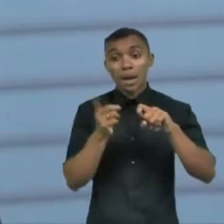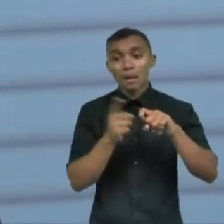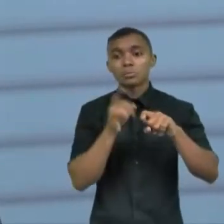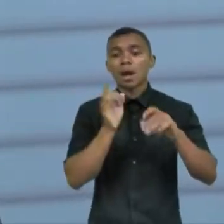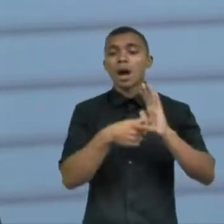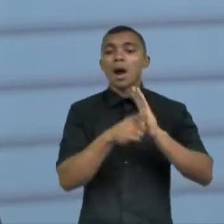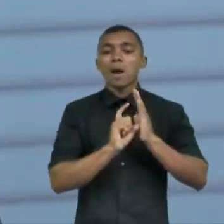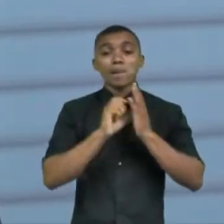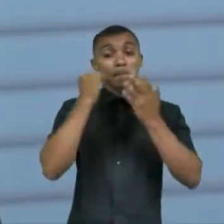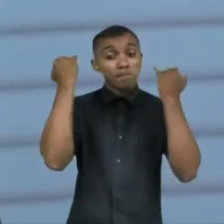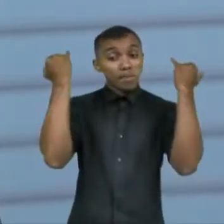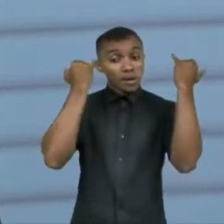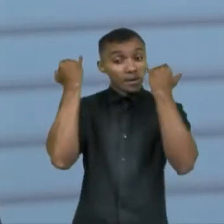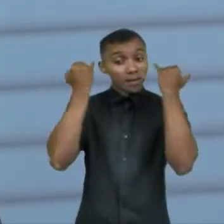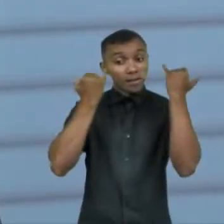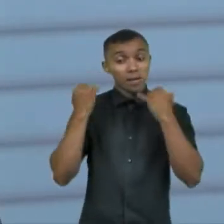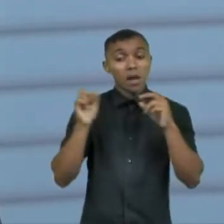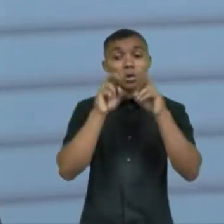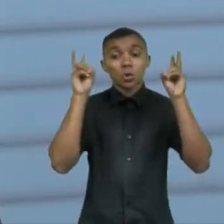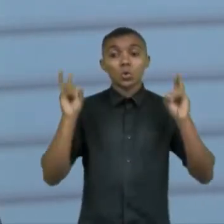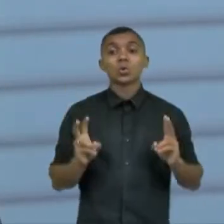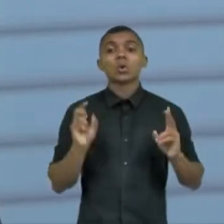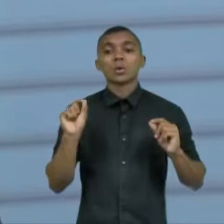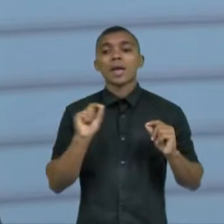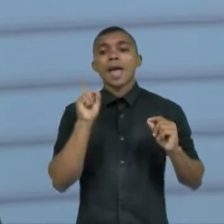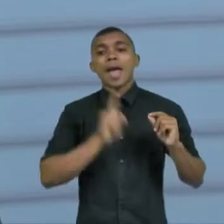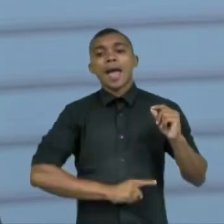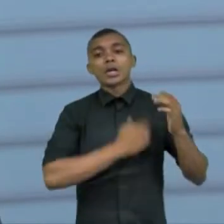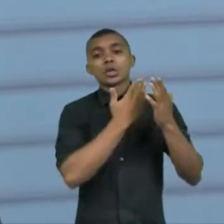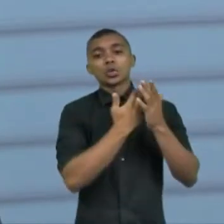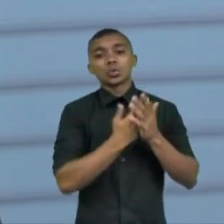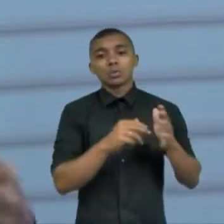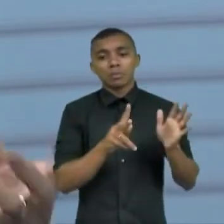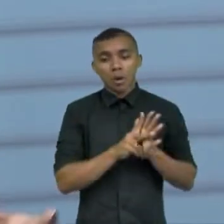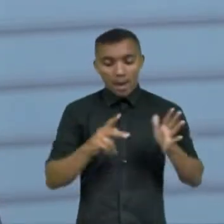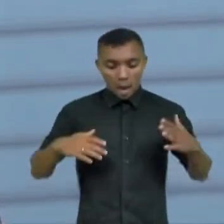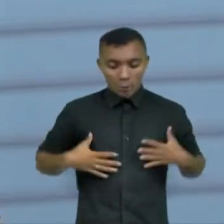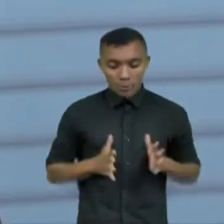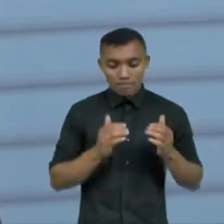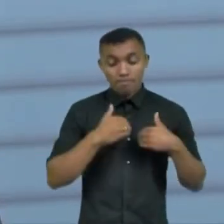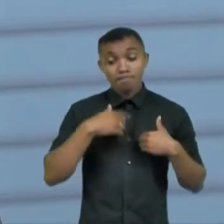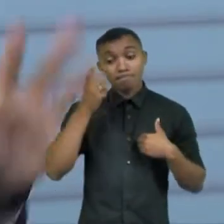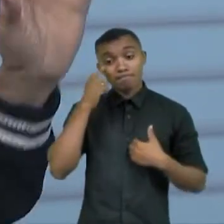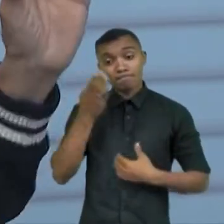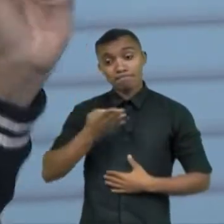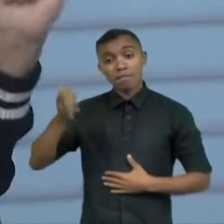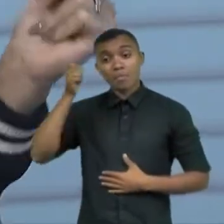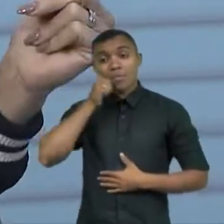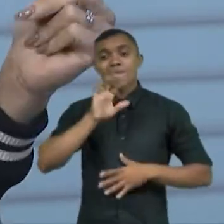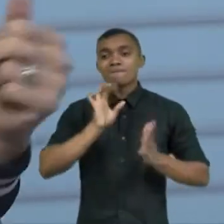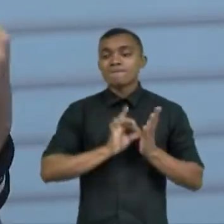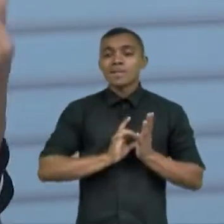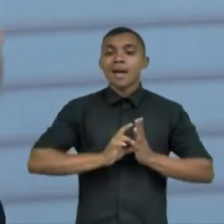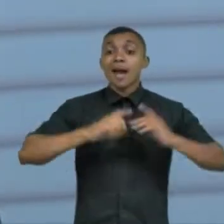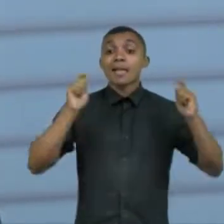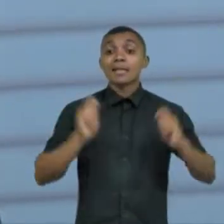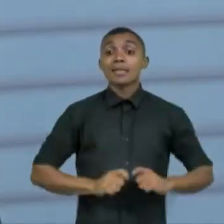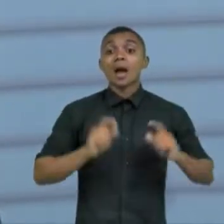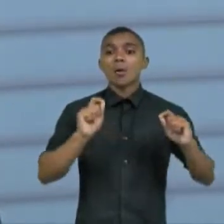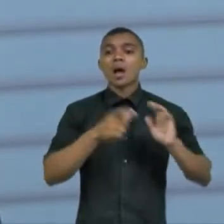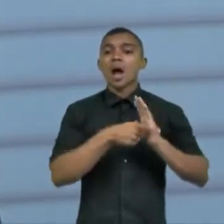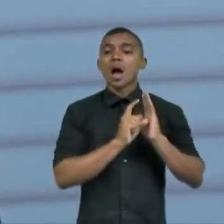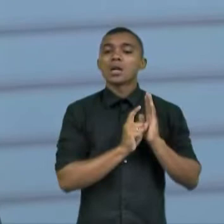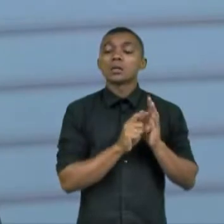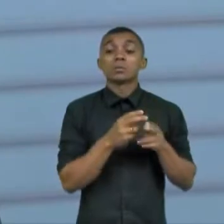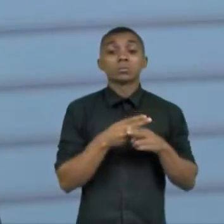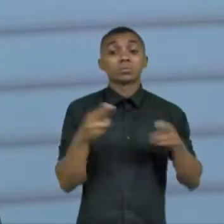informações que a gente teve com relação a esses estudos do autismo as mulheres elas conseguem entre aspas disfarçar